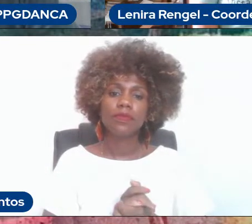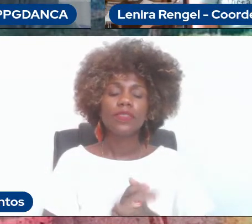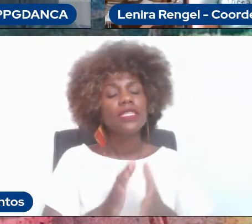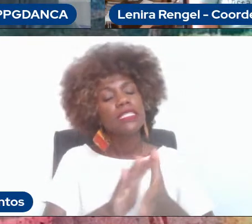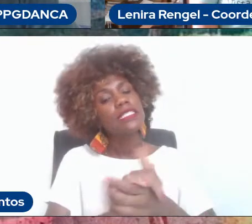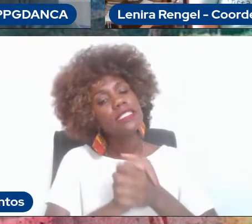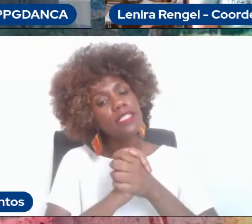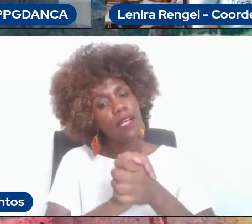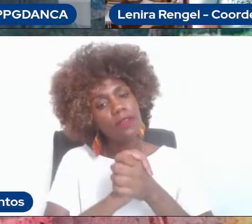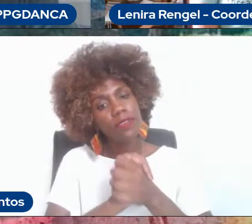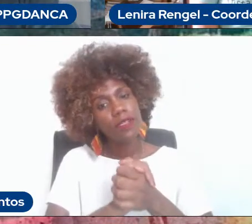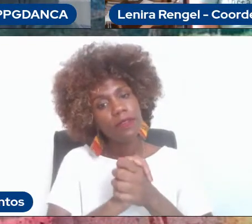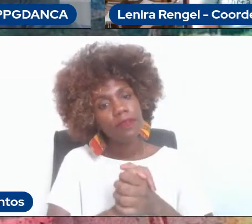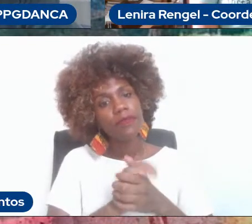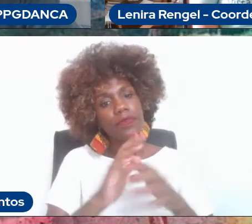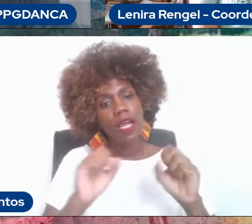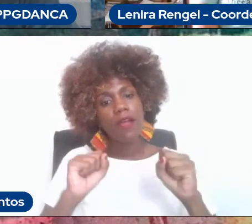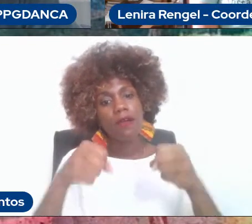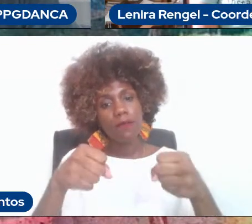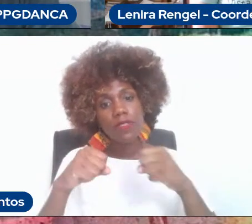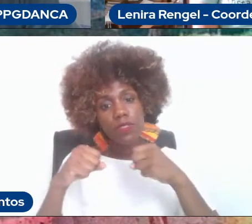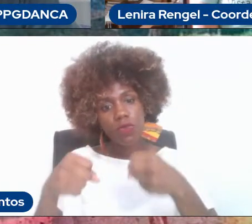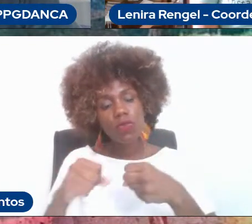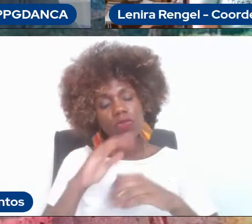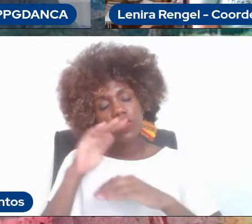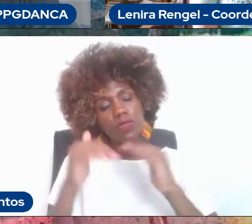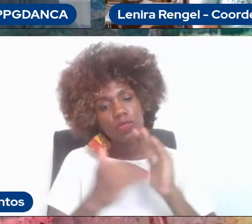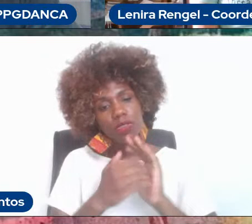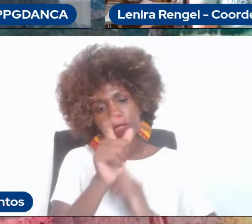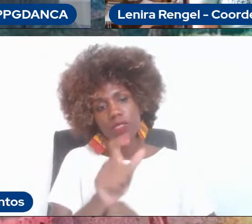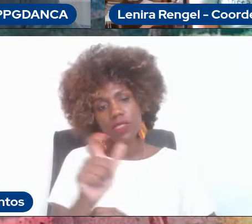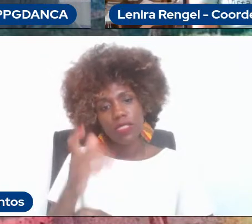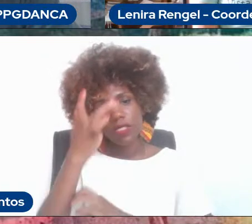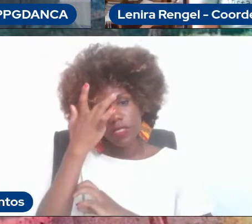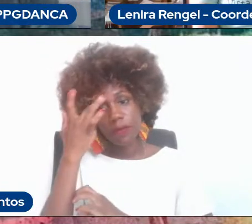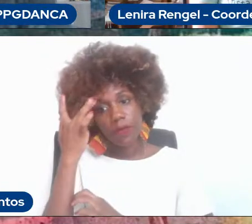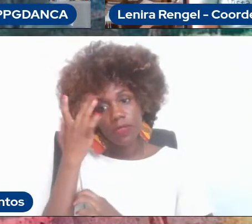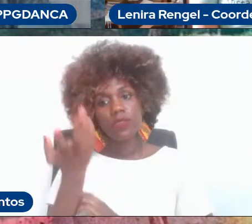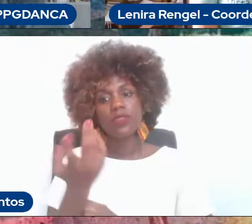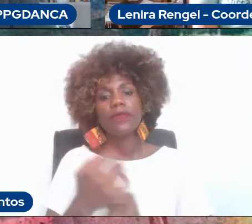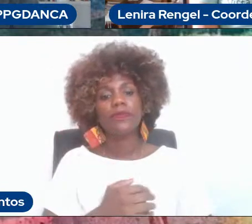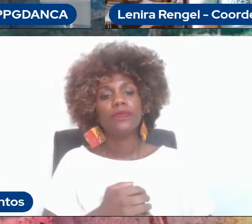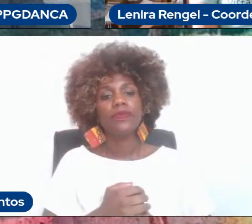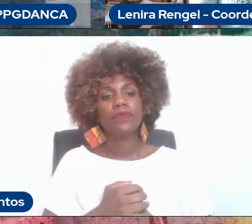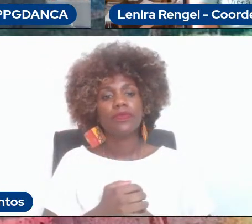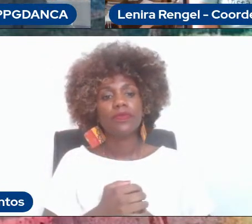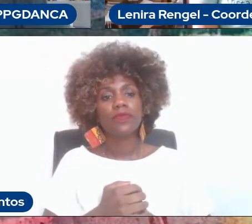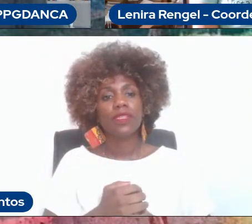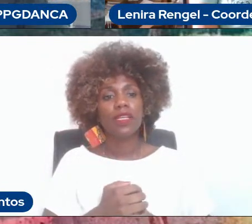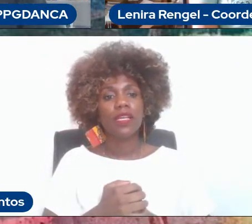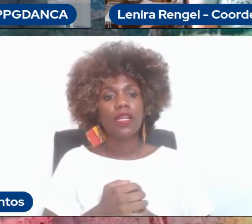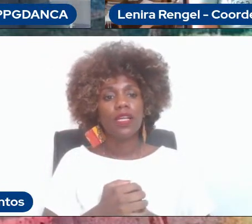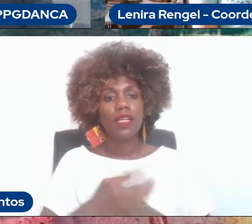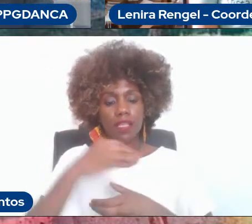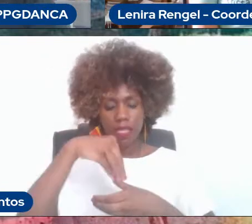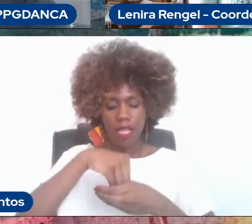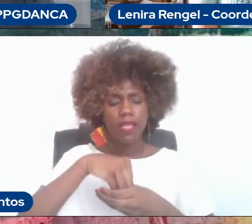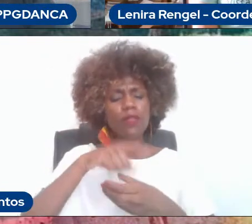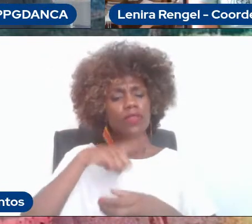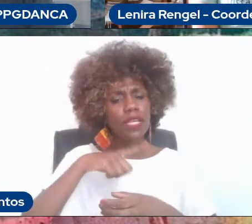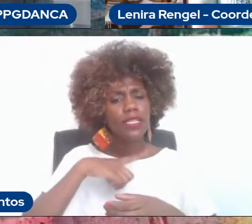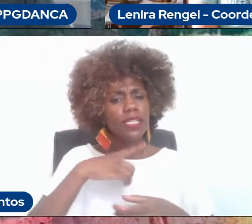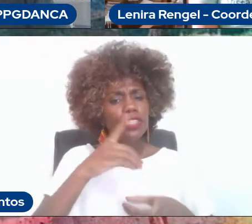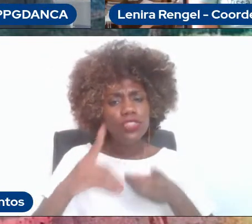saudar o esforço de todos nós, a partir também dessas dinâmicas que se instauram,